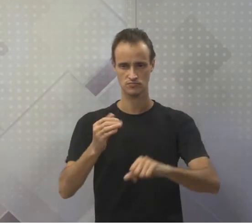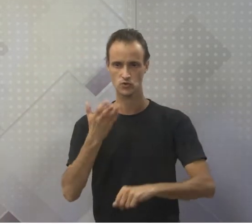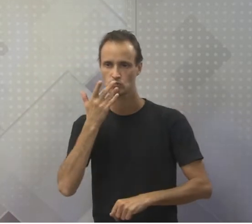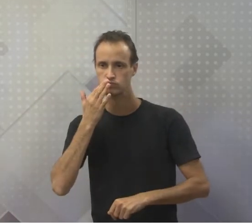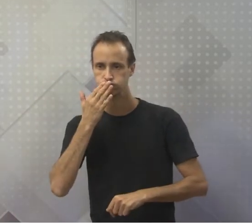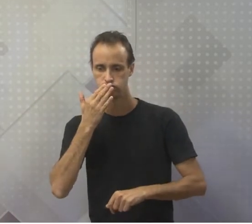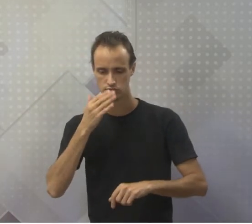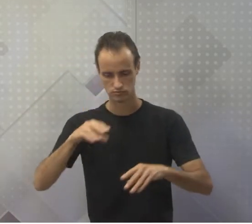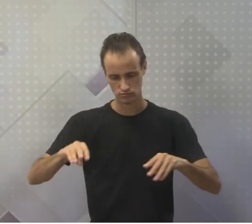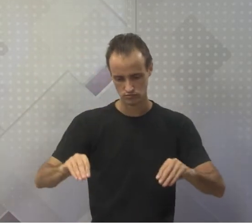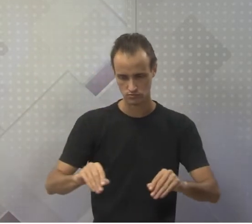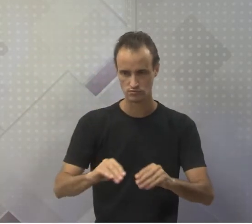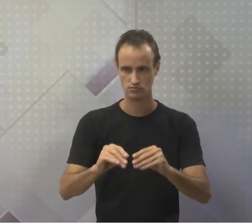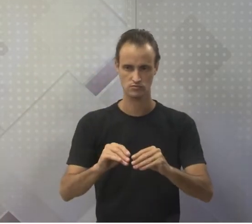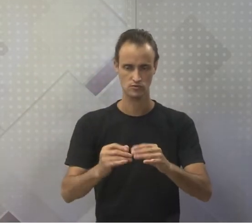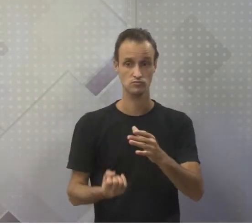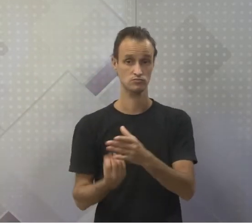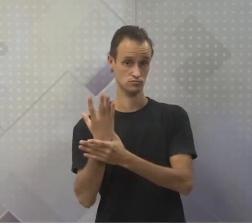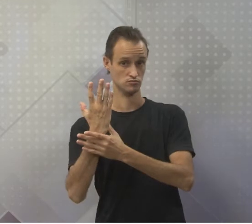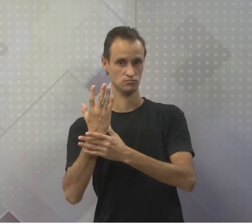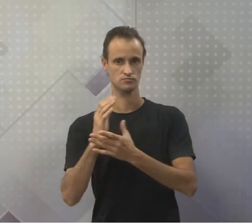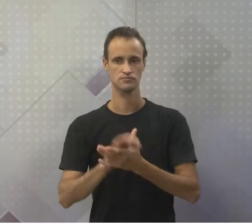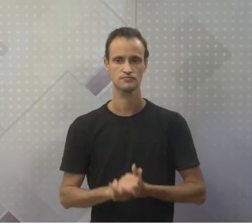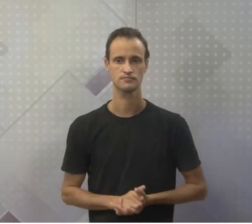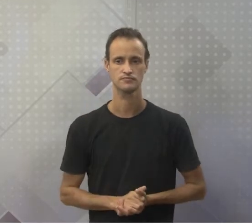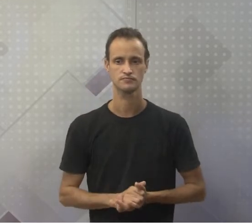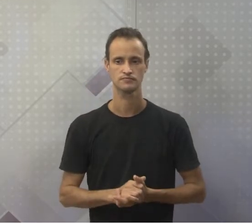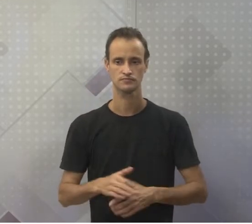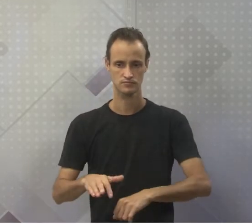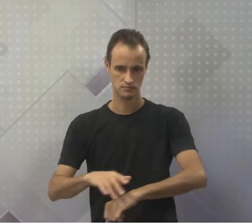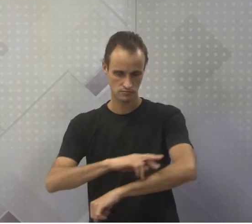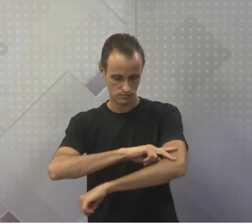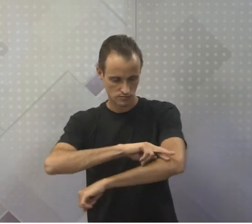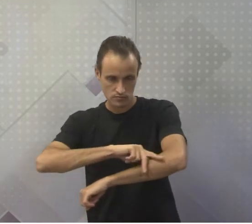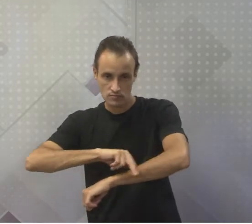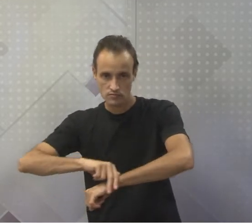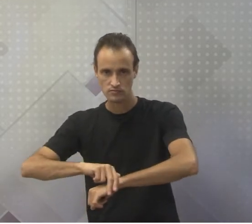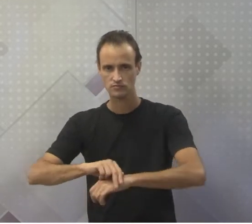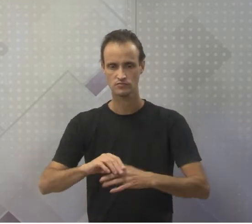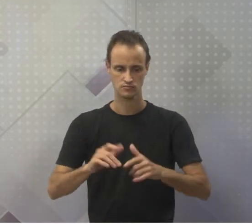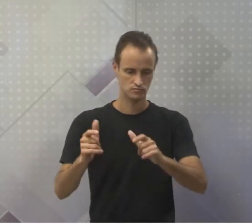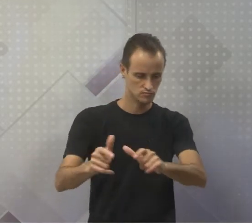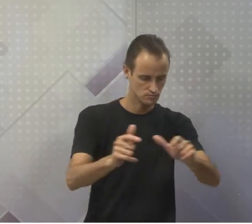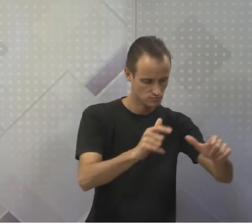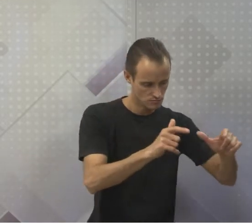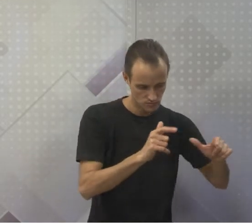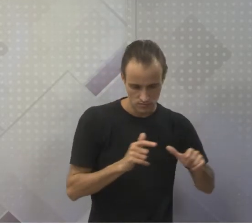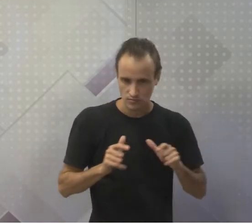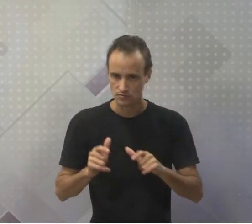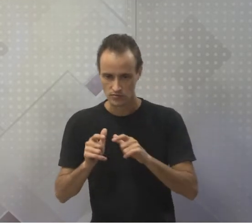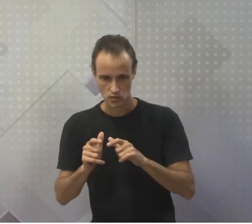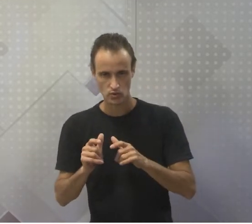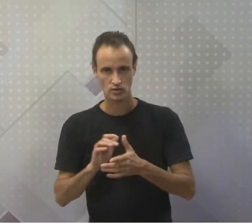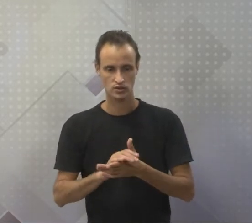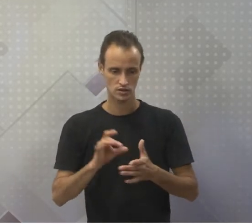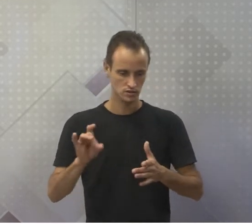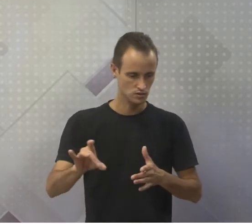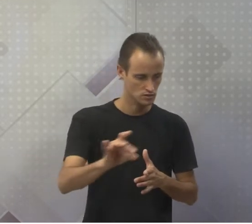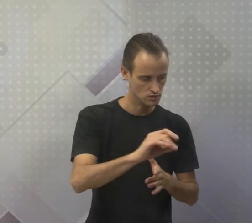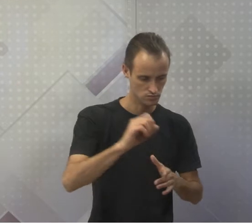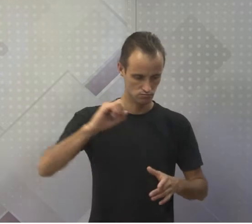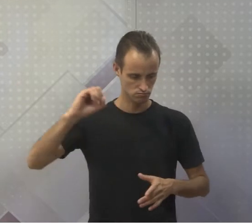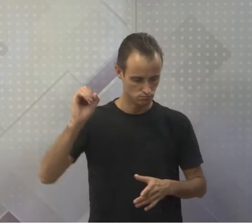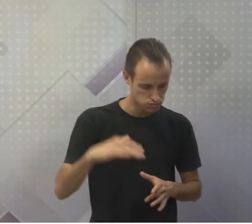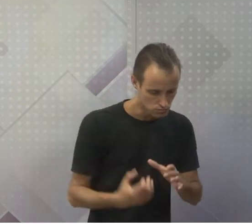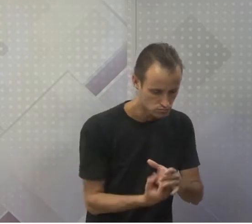barro, aqui ó, a origem das raças, né? A explicação está na cor do barro encontrada em cada região, no momento em que cada raça foi